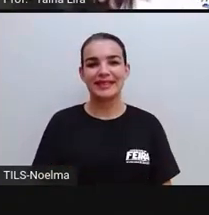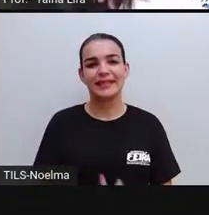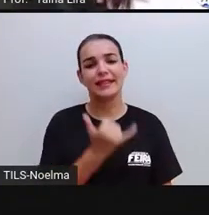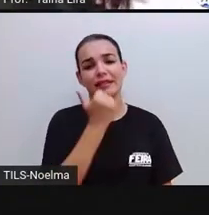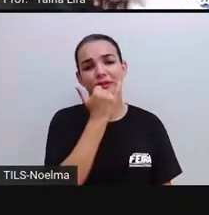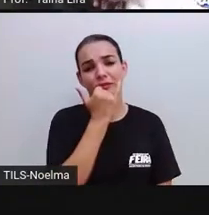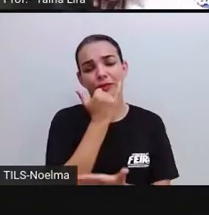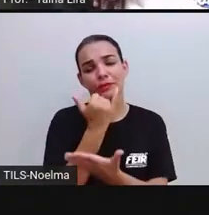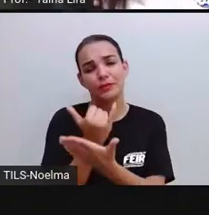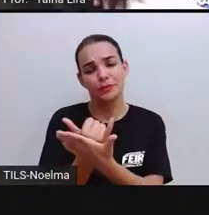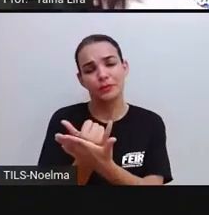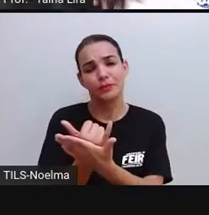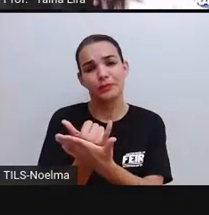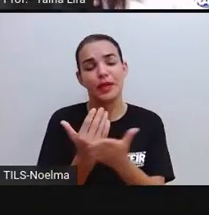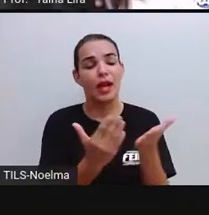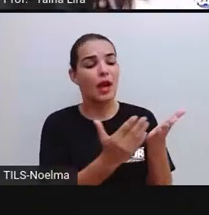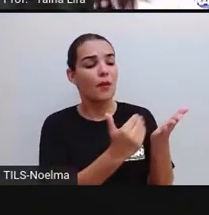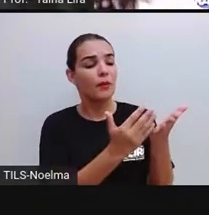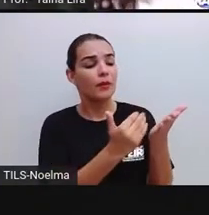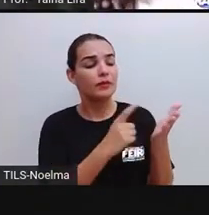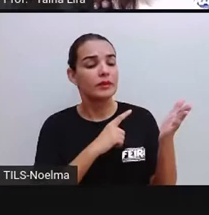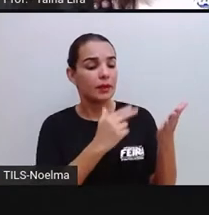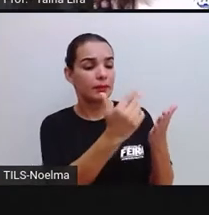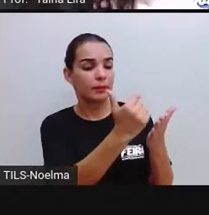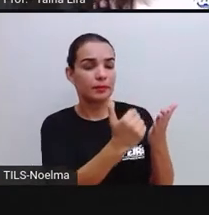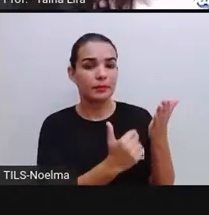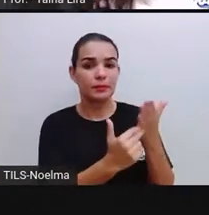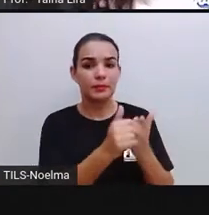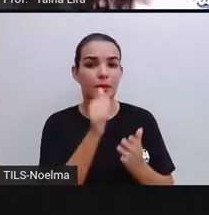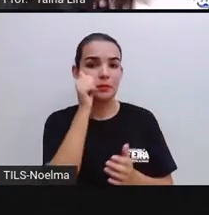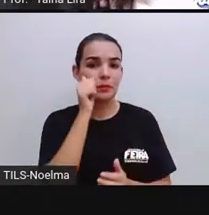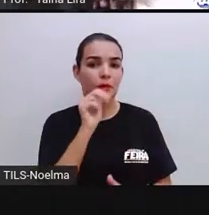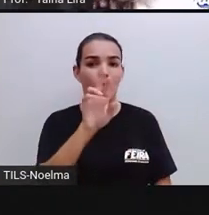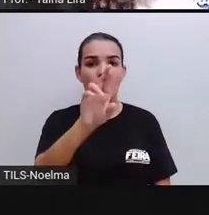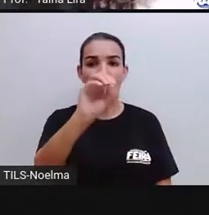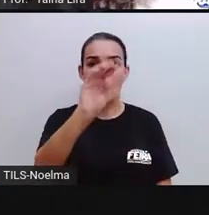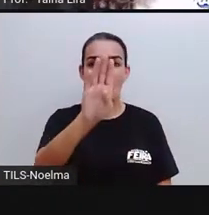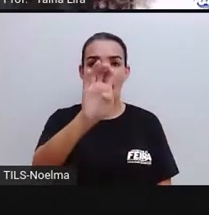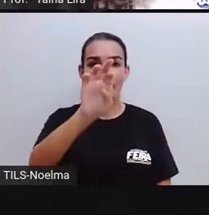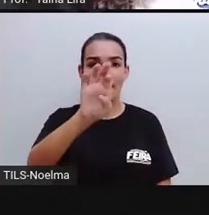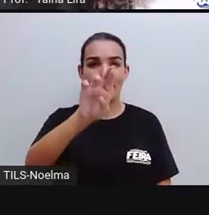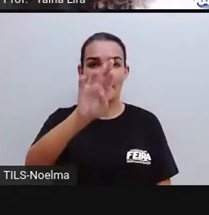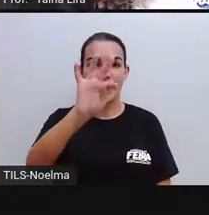Desculpe-me, é um livro que tem ilustrações de Roberta Castro, vamos lá?